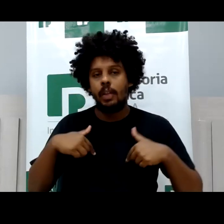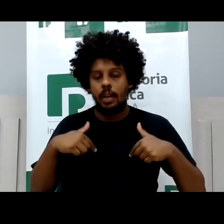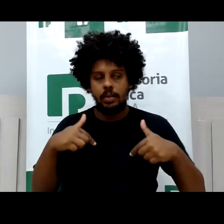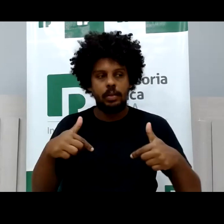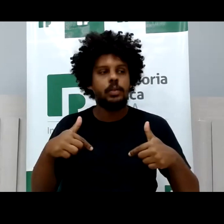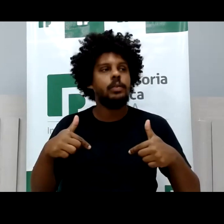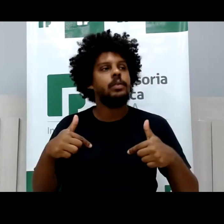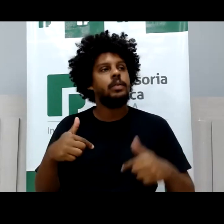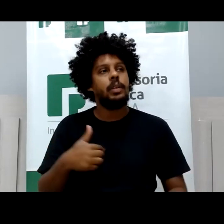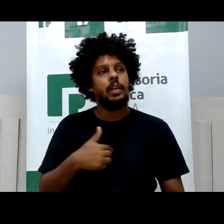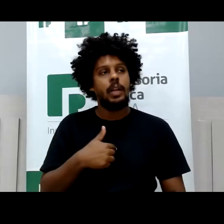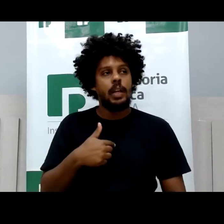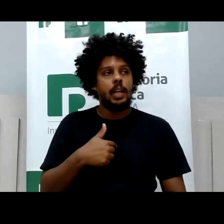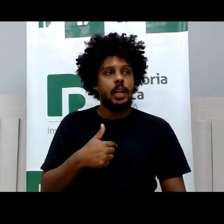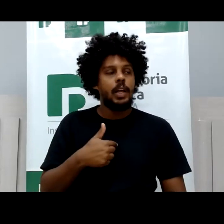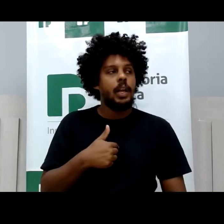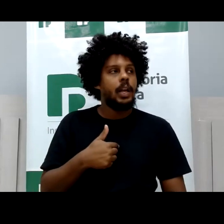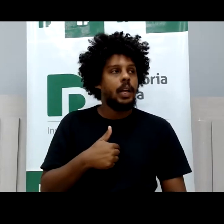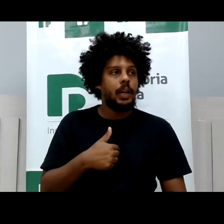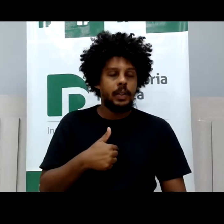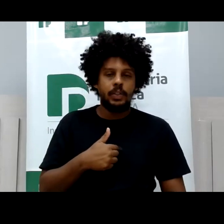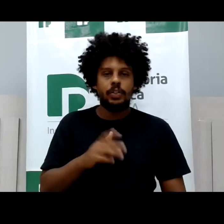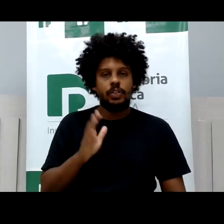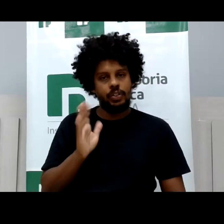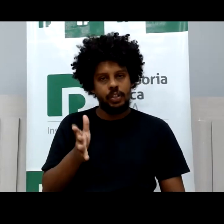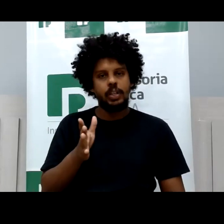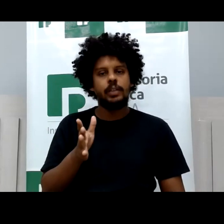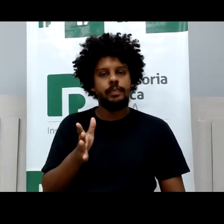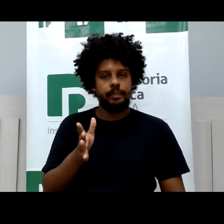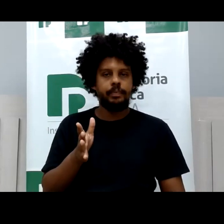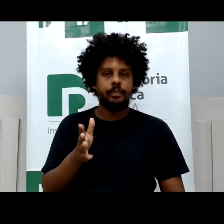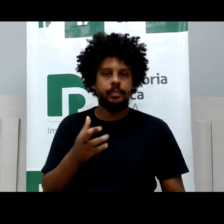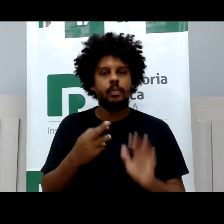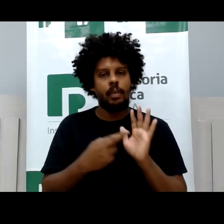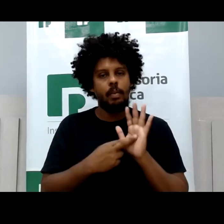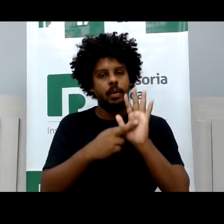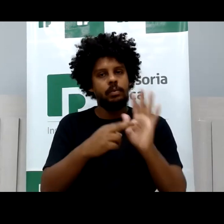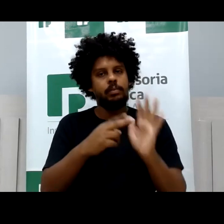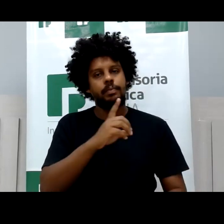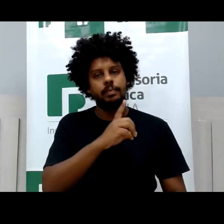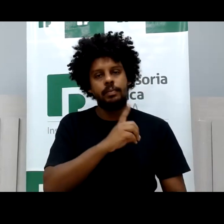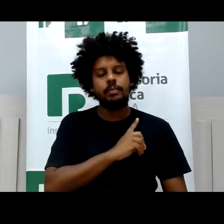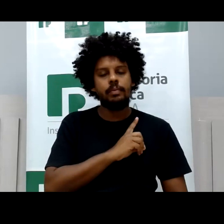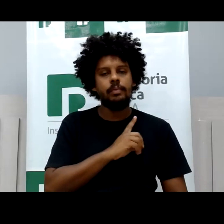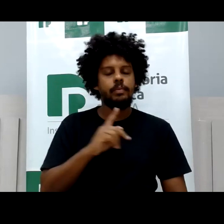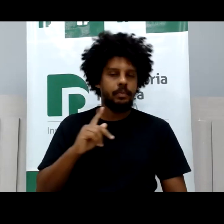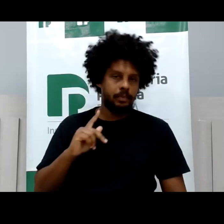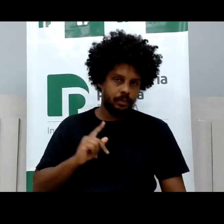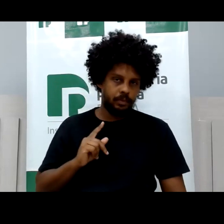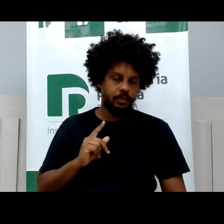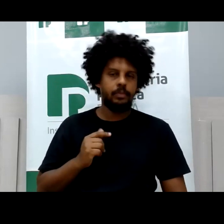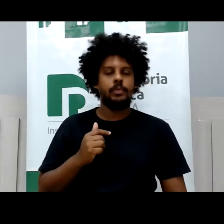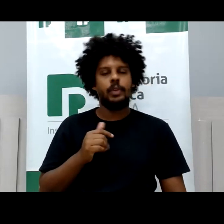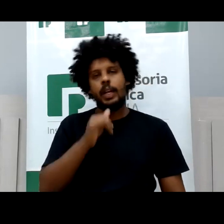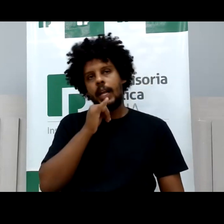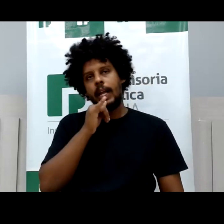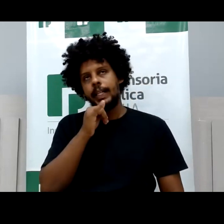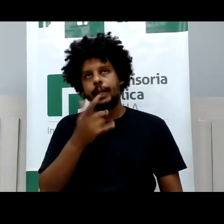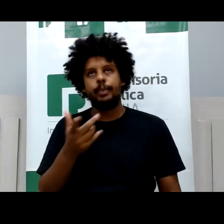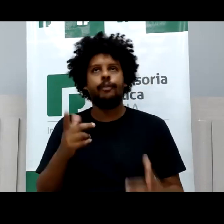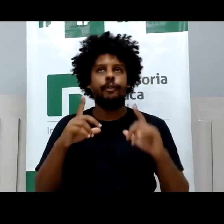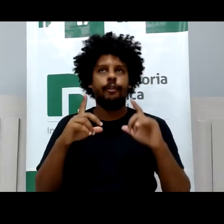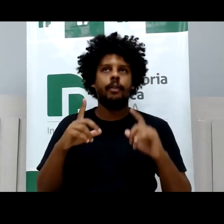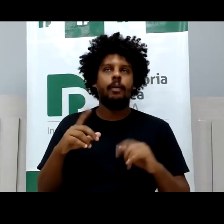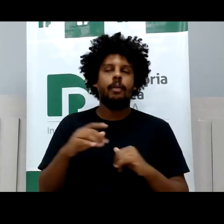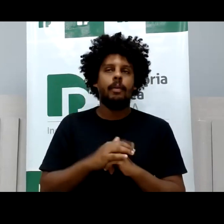que eu já estou sendo instada pelos defensores né naquelas ações de que como eu bem expliquei aqui fotos com fralda fotos